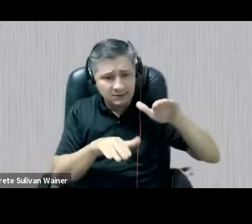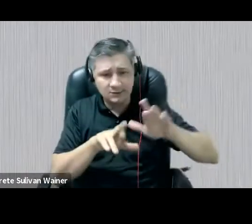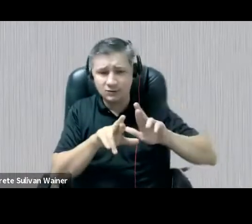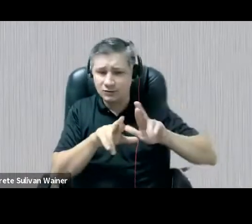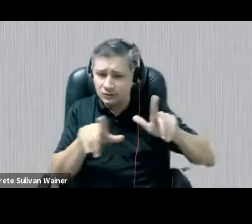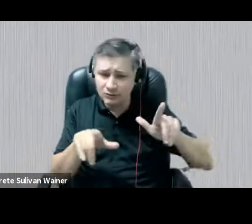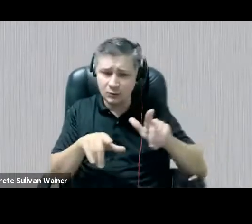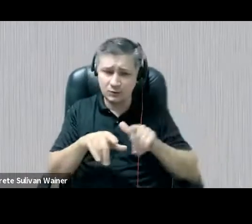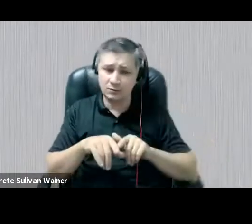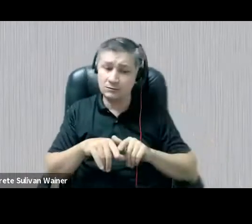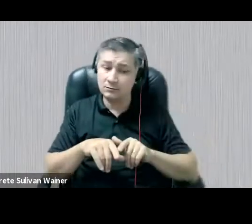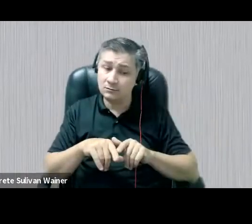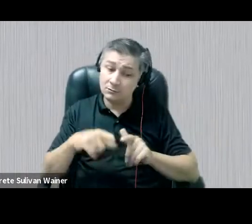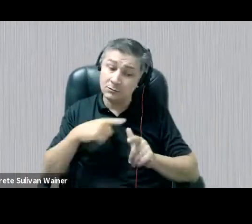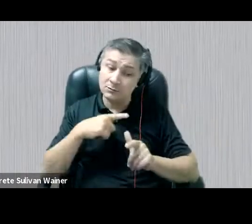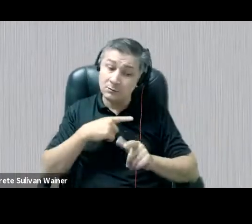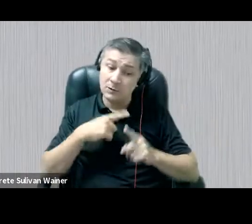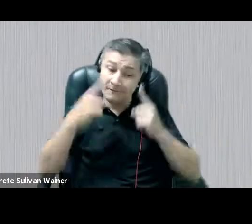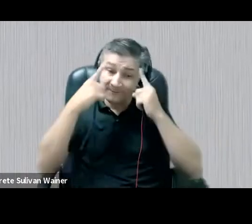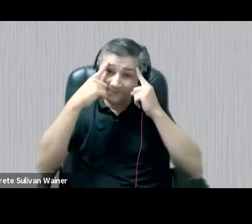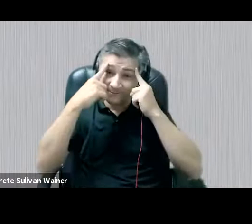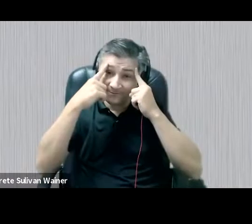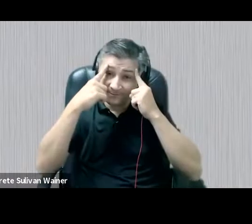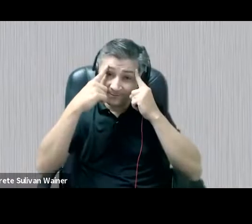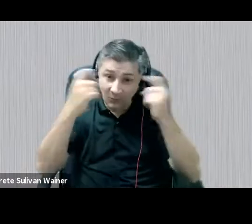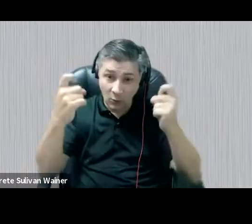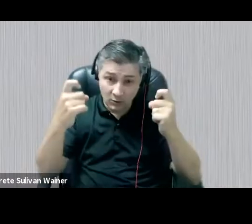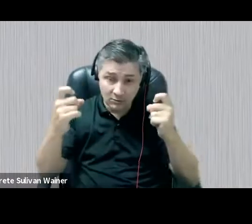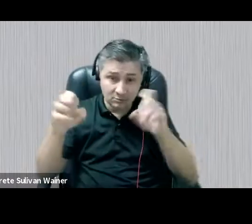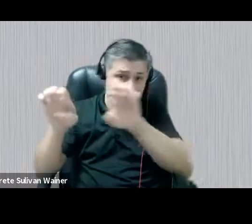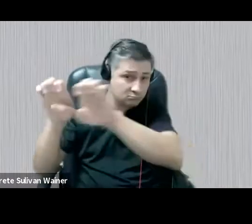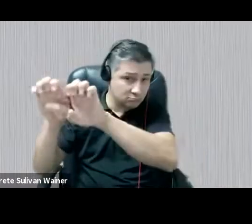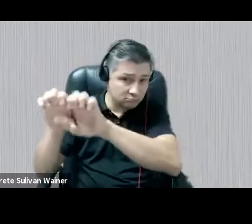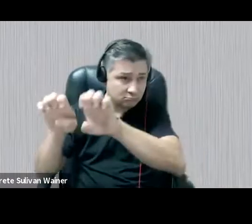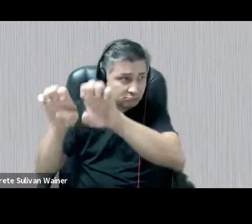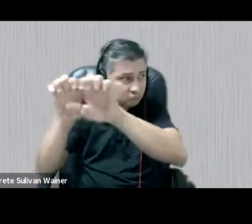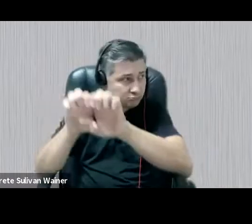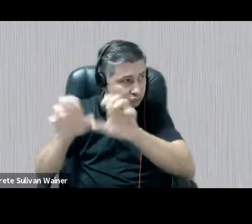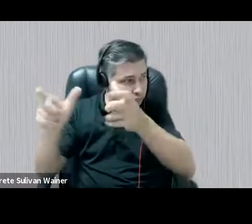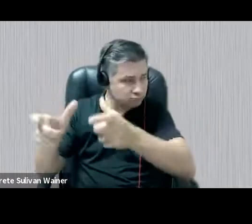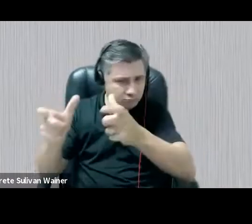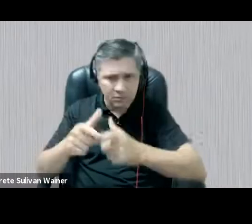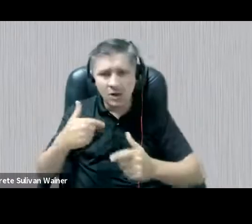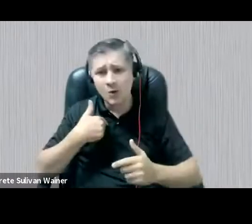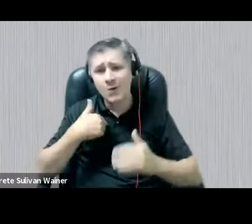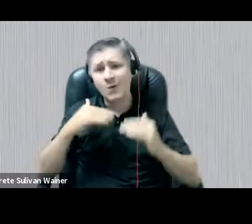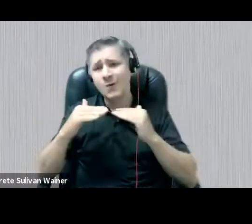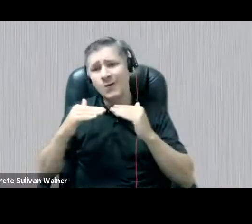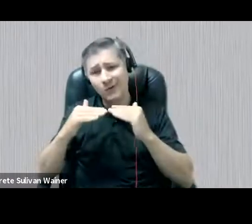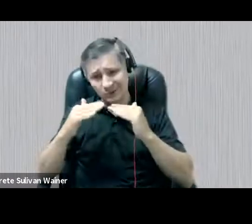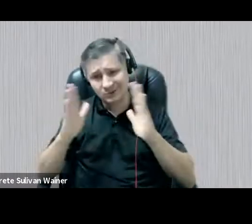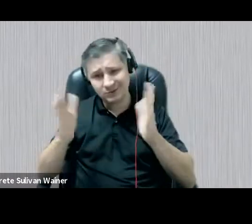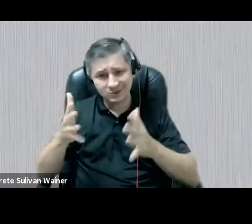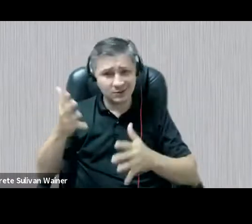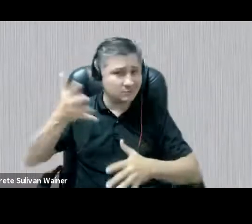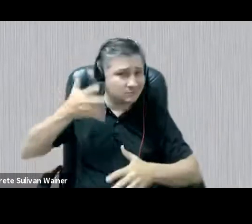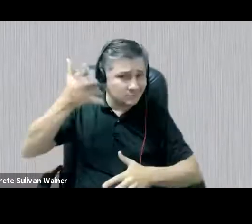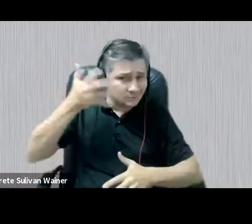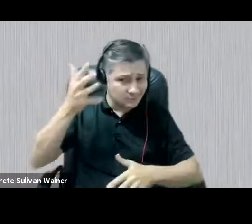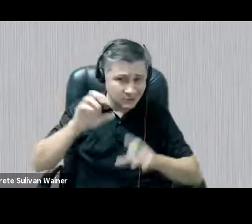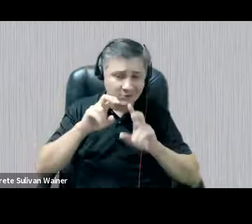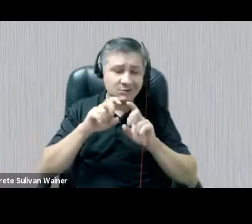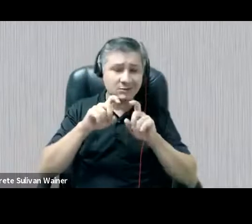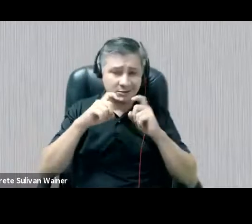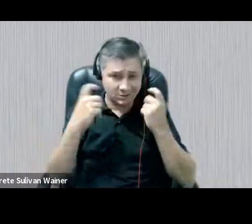marcam as violências estruturais. Em se tratando desse contexto, concordo um pouco com o debate já realizado no nosso seminário Fazendo